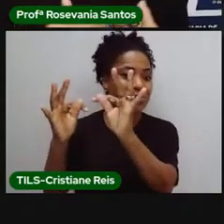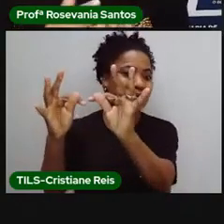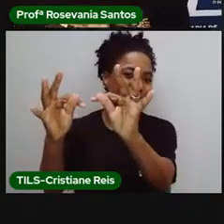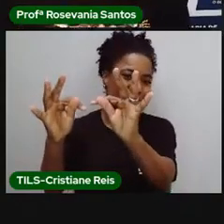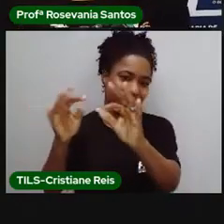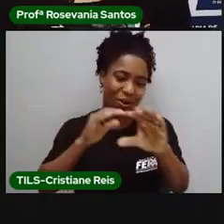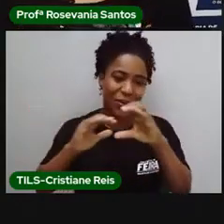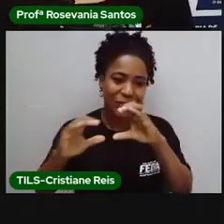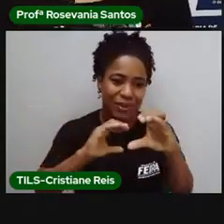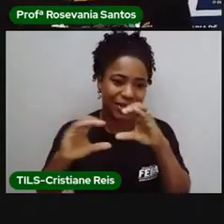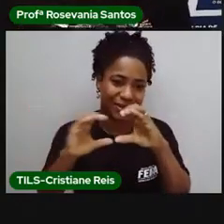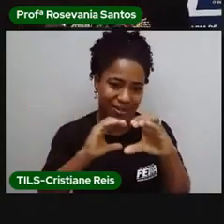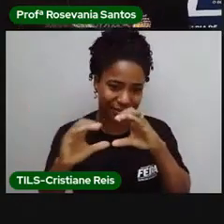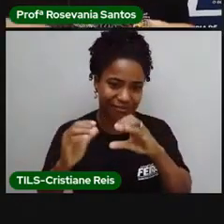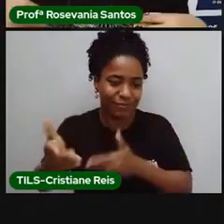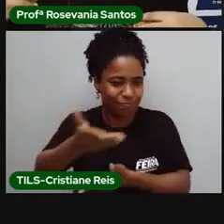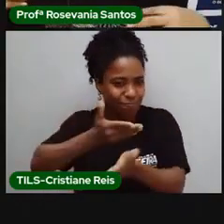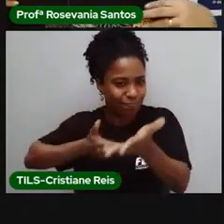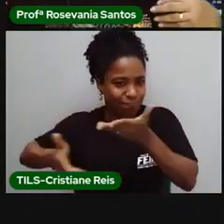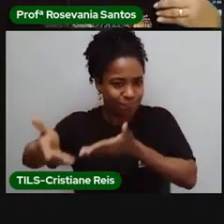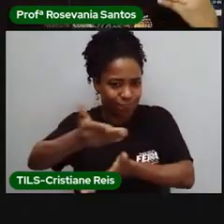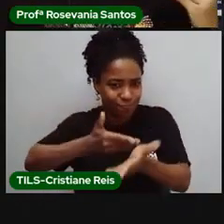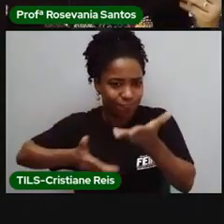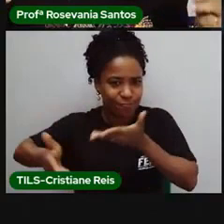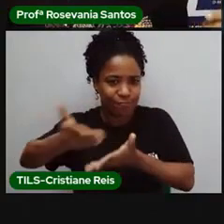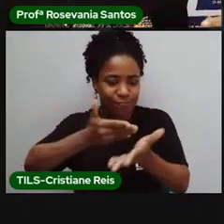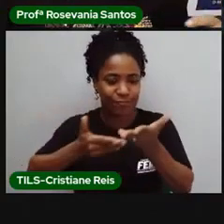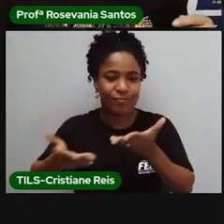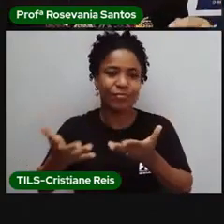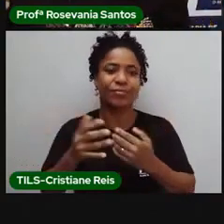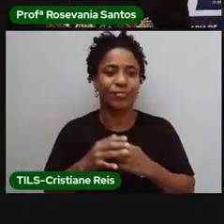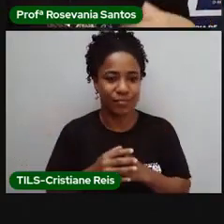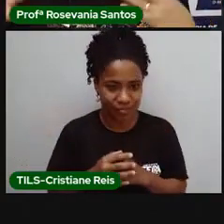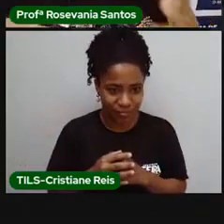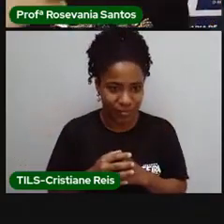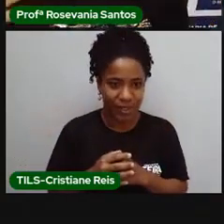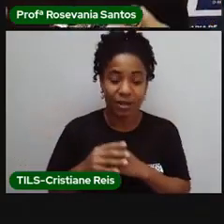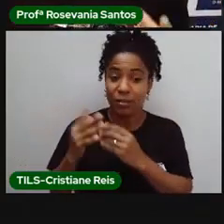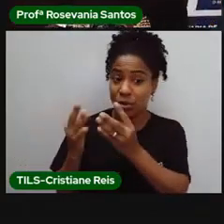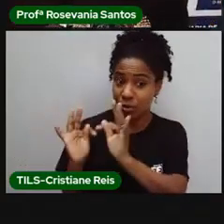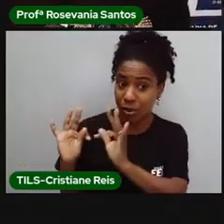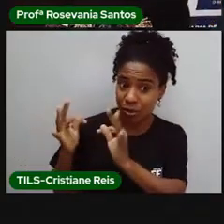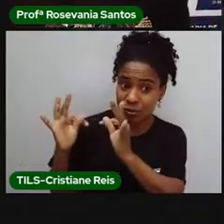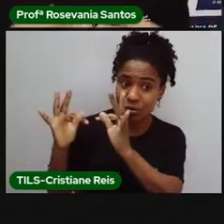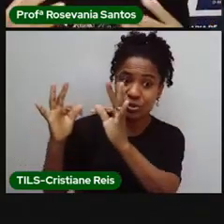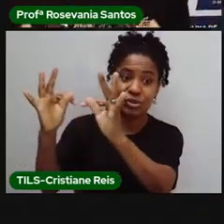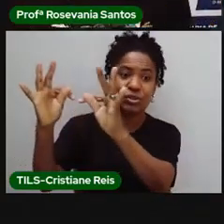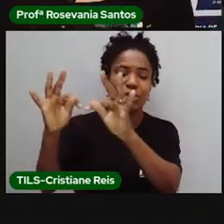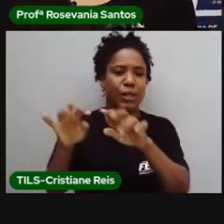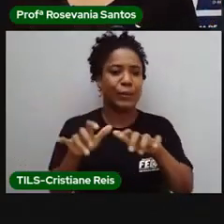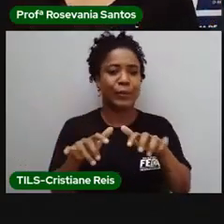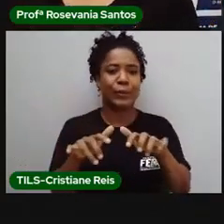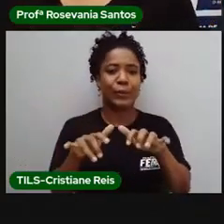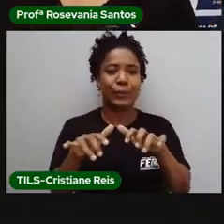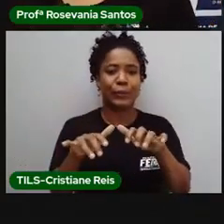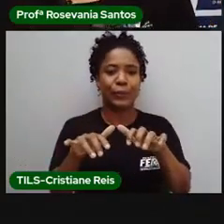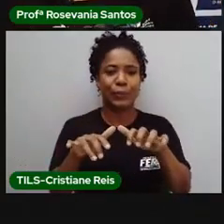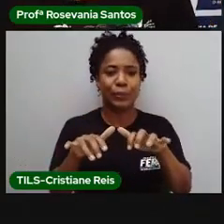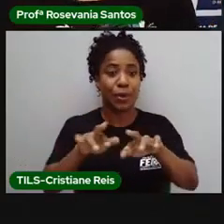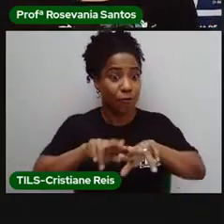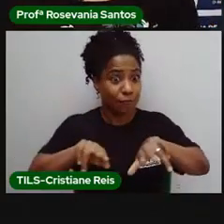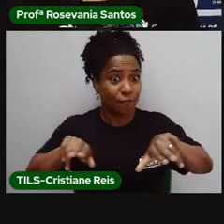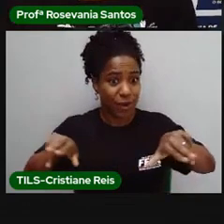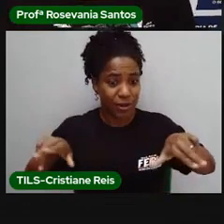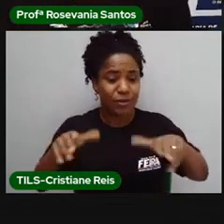que a gente se relaciona hoje, né. É mais voltado a aparelhos tecnológicos. Hoje, se a gente observar no